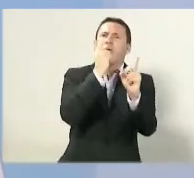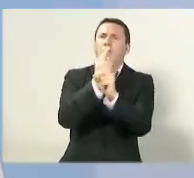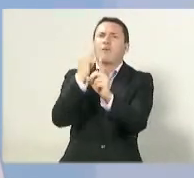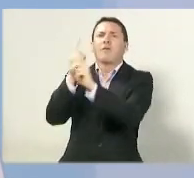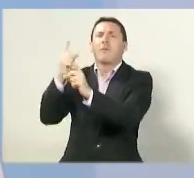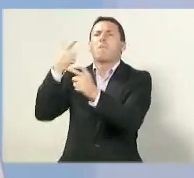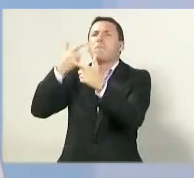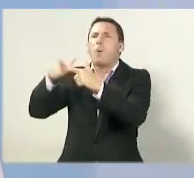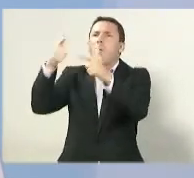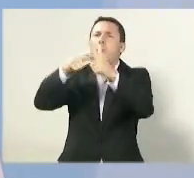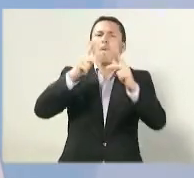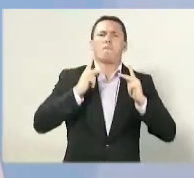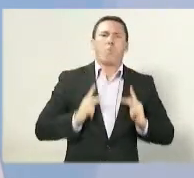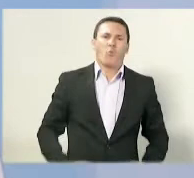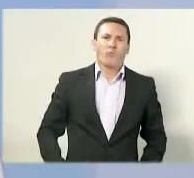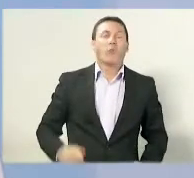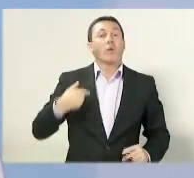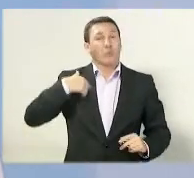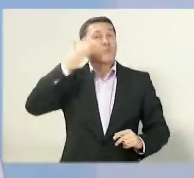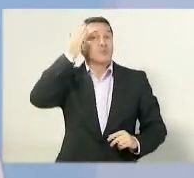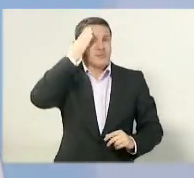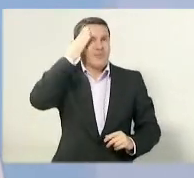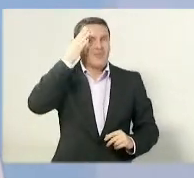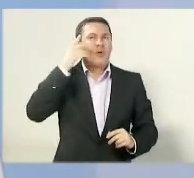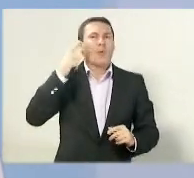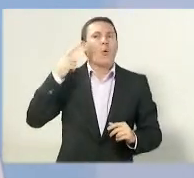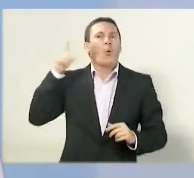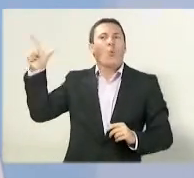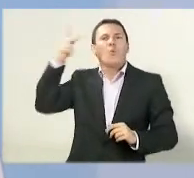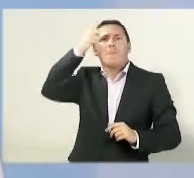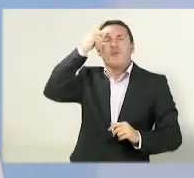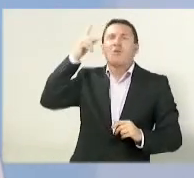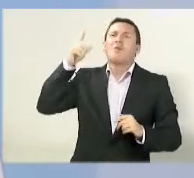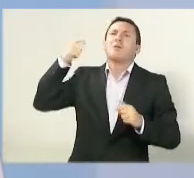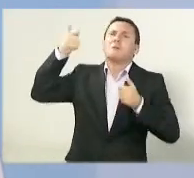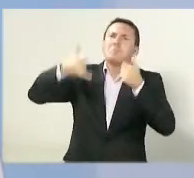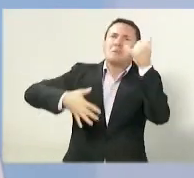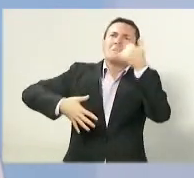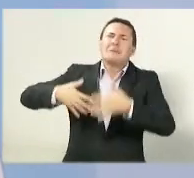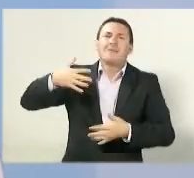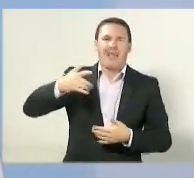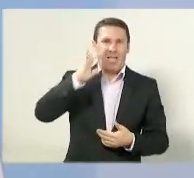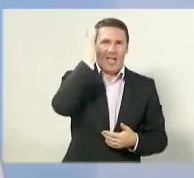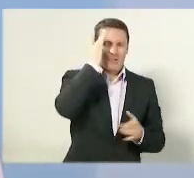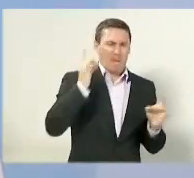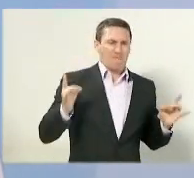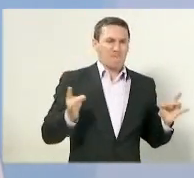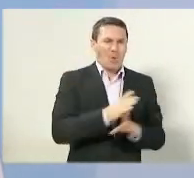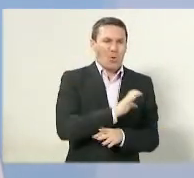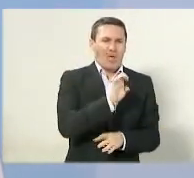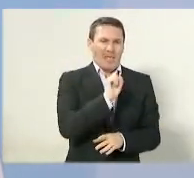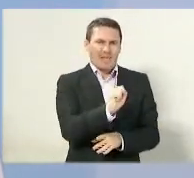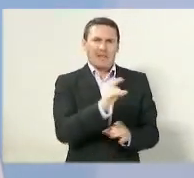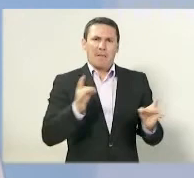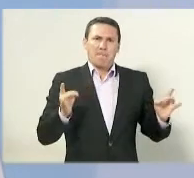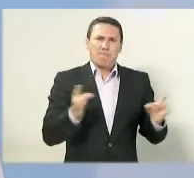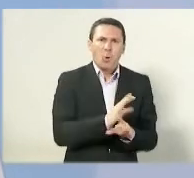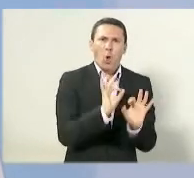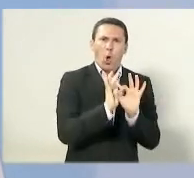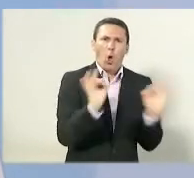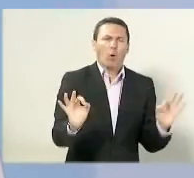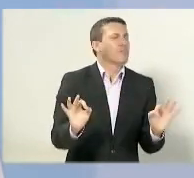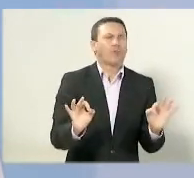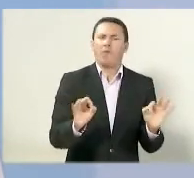casa não está arrumada. Ao contrário, falta acesso à saúde, falta acesso à educação. Representa o